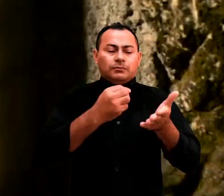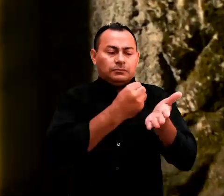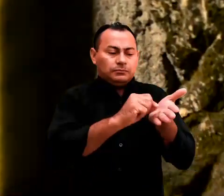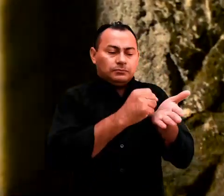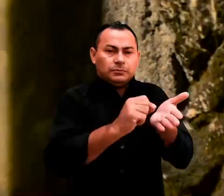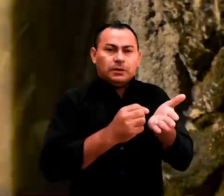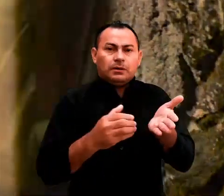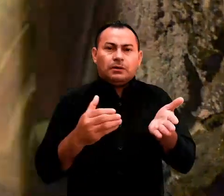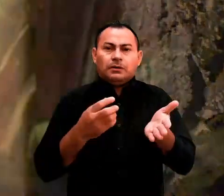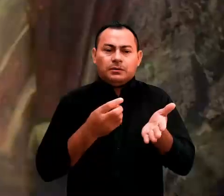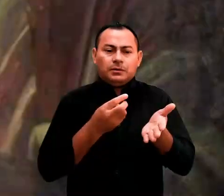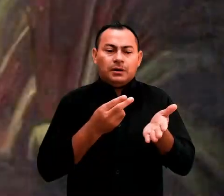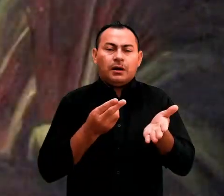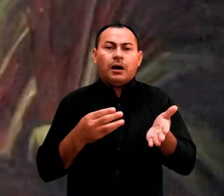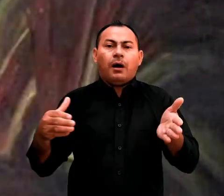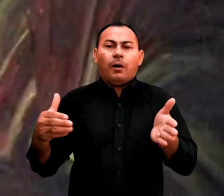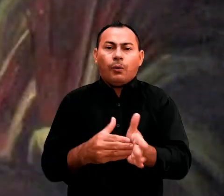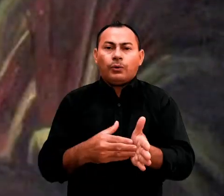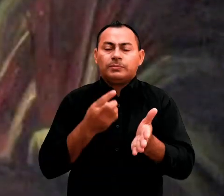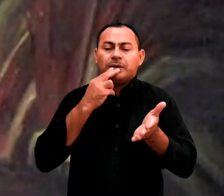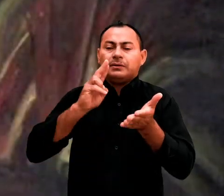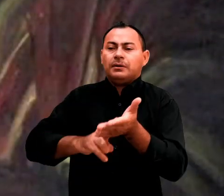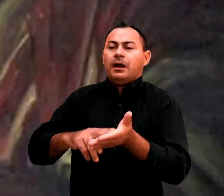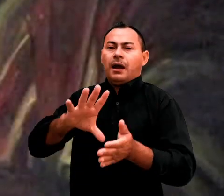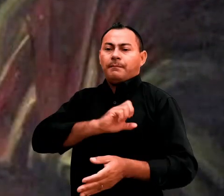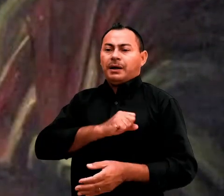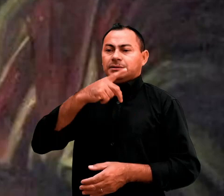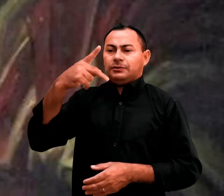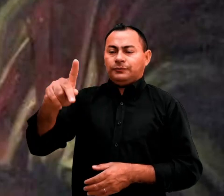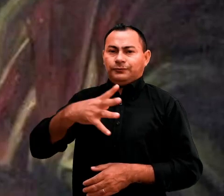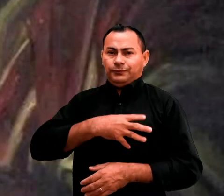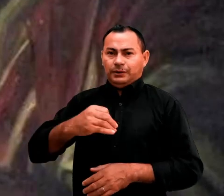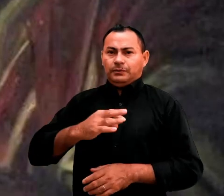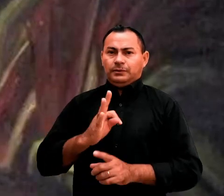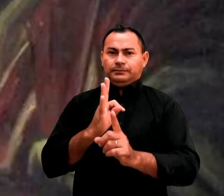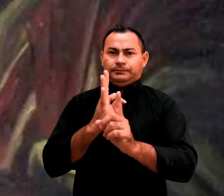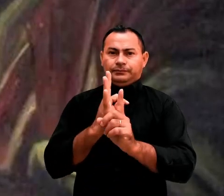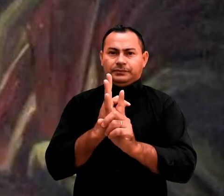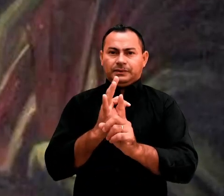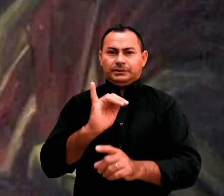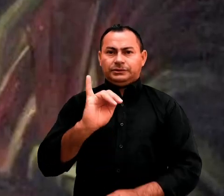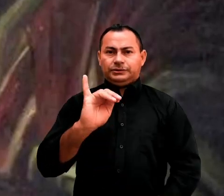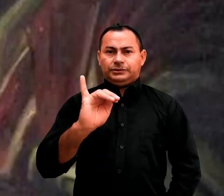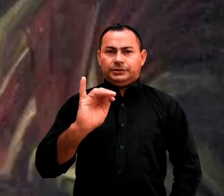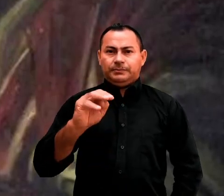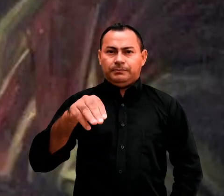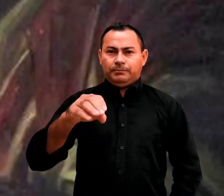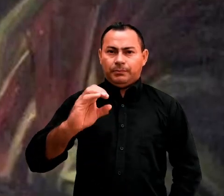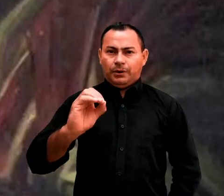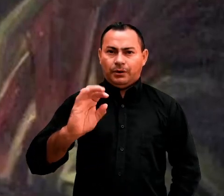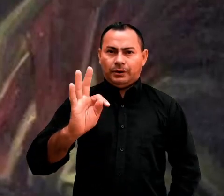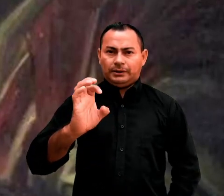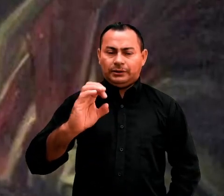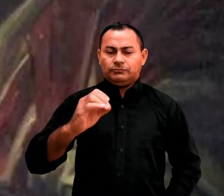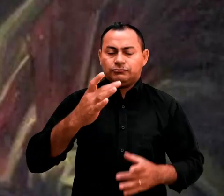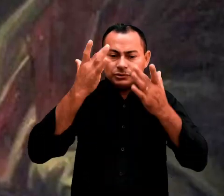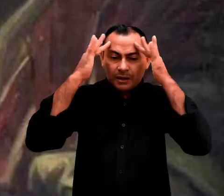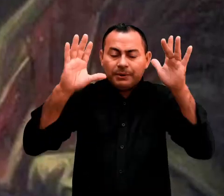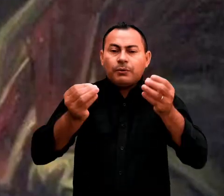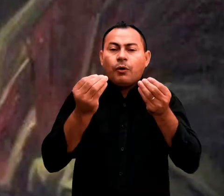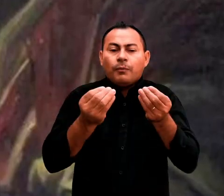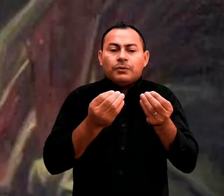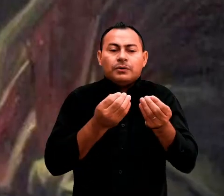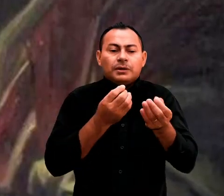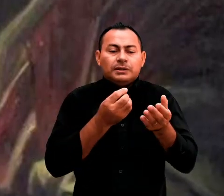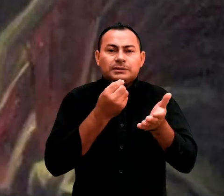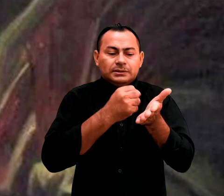escreveu sua última carta para seu amado filho Timóteo. Não sabemos como Paulo conseguiu escrever esta carta